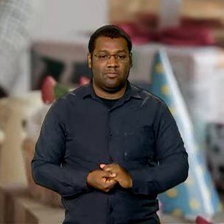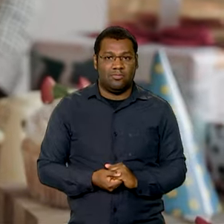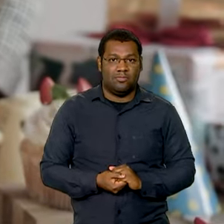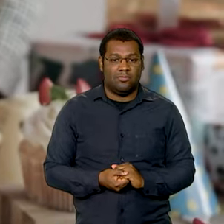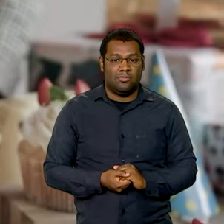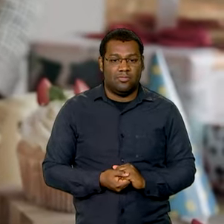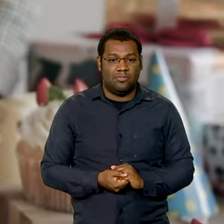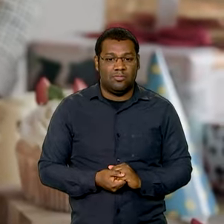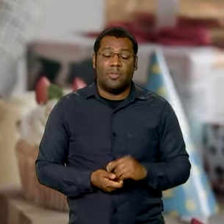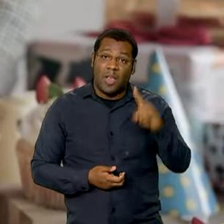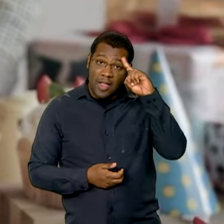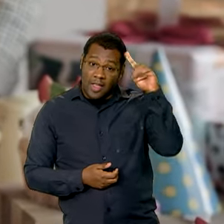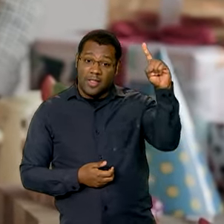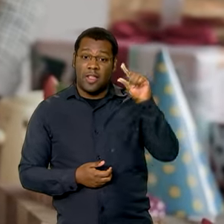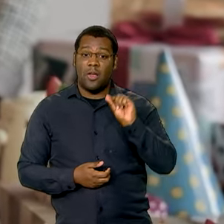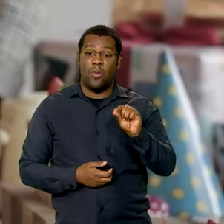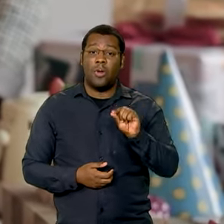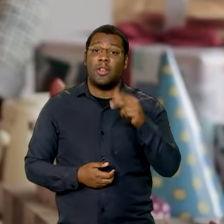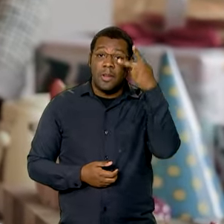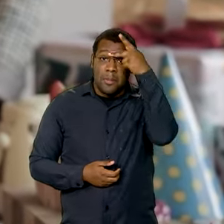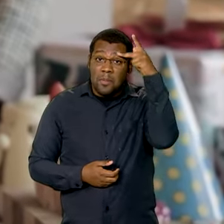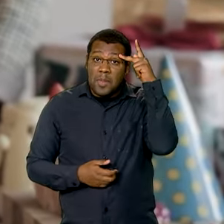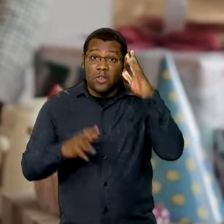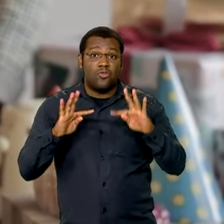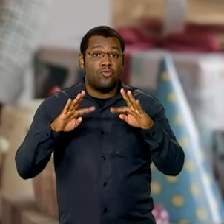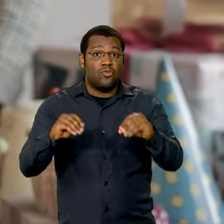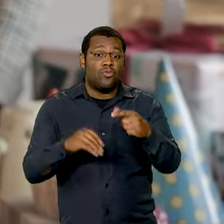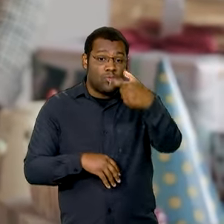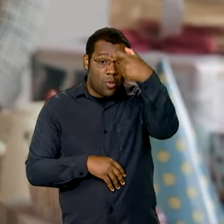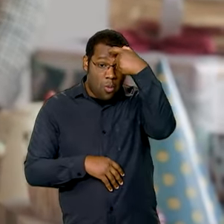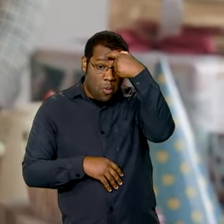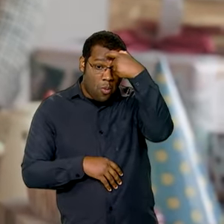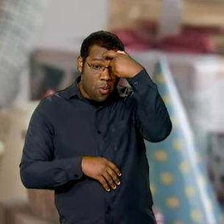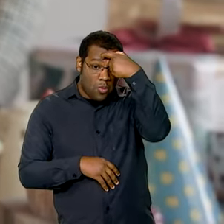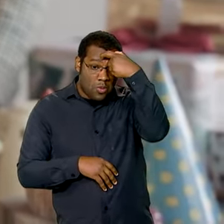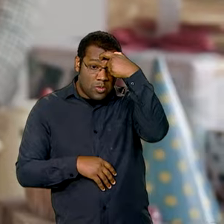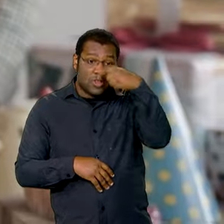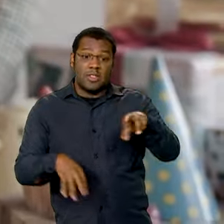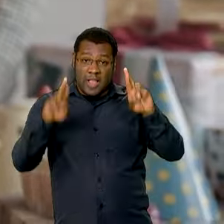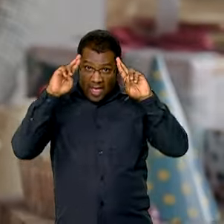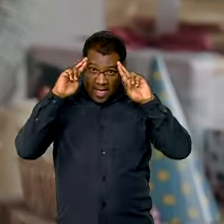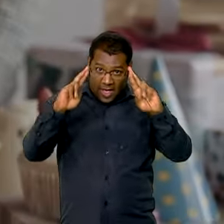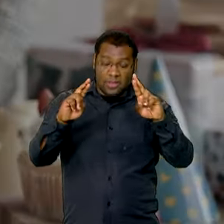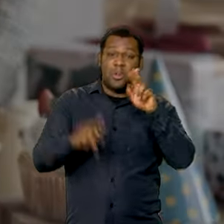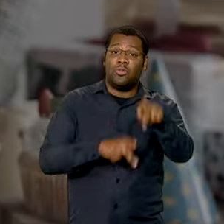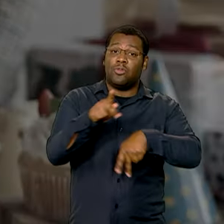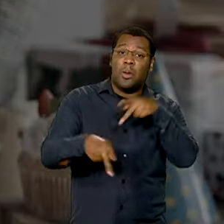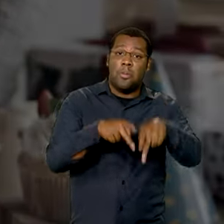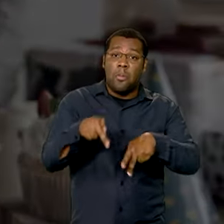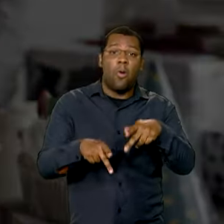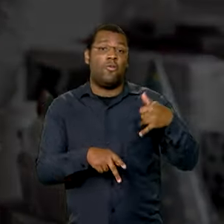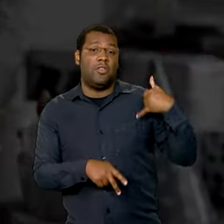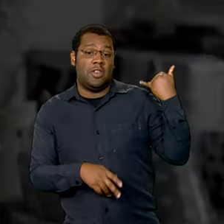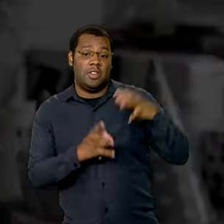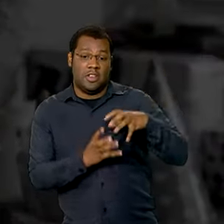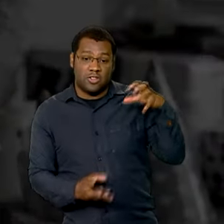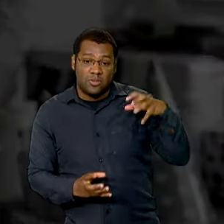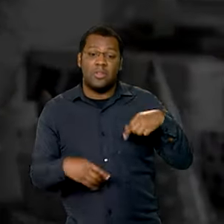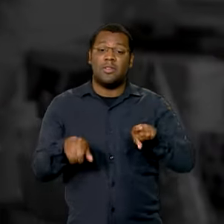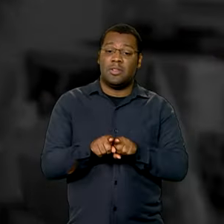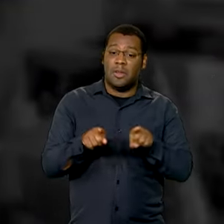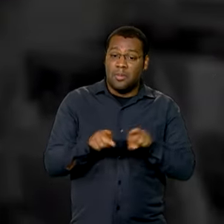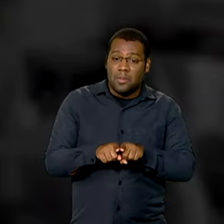A ideia é conscientizar sobre o processo de envelhecimento da população e combater todos os tipos de